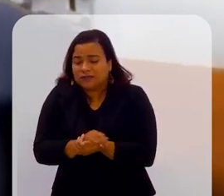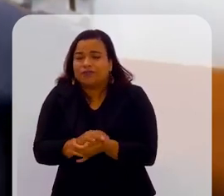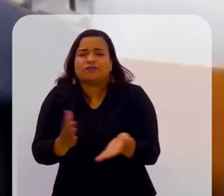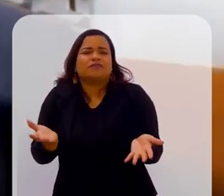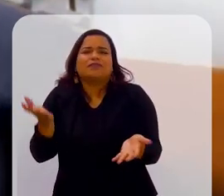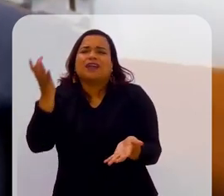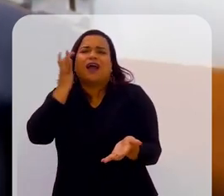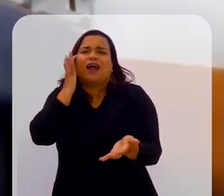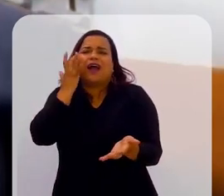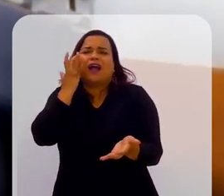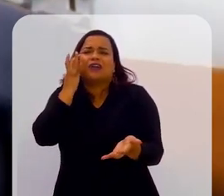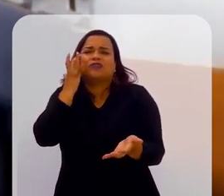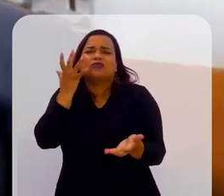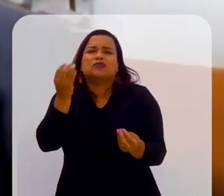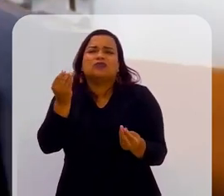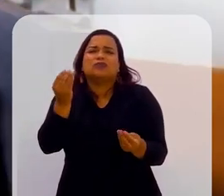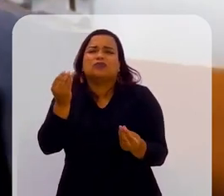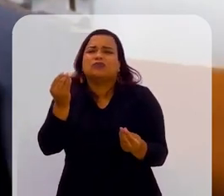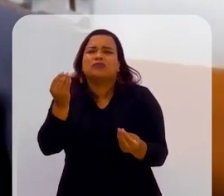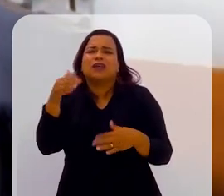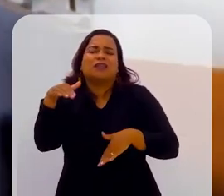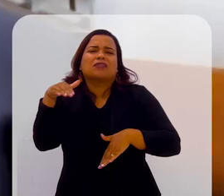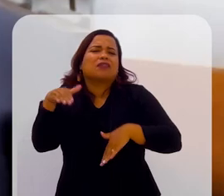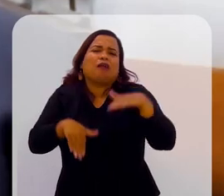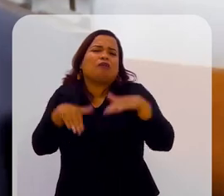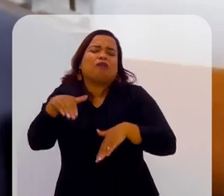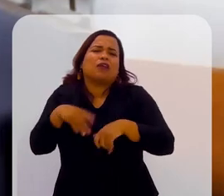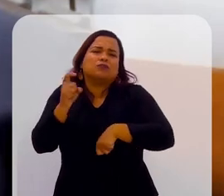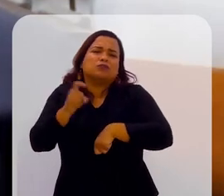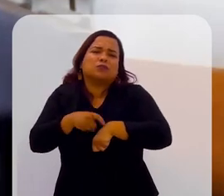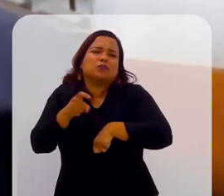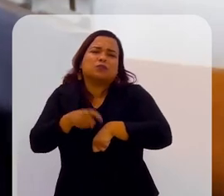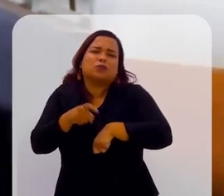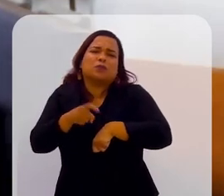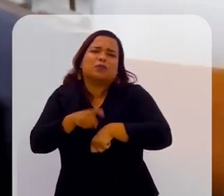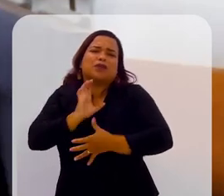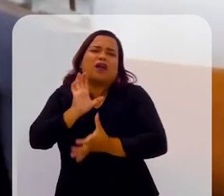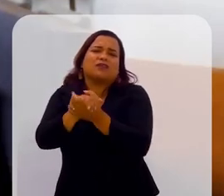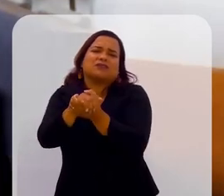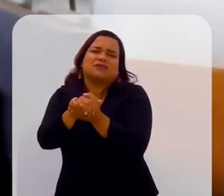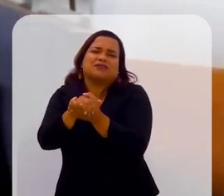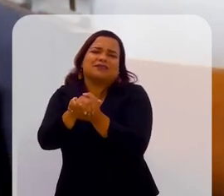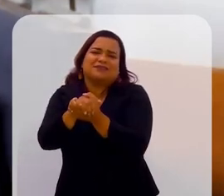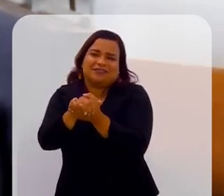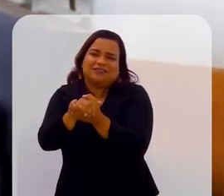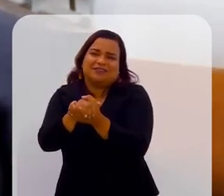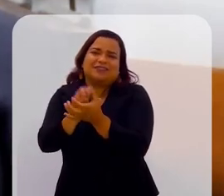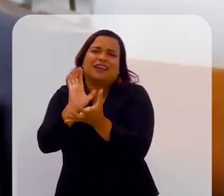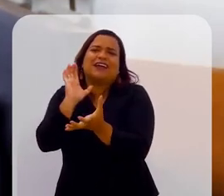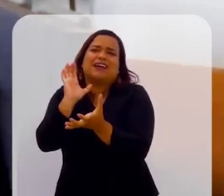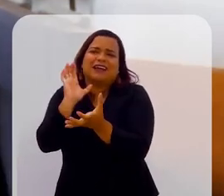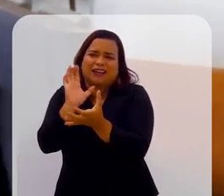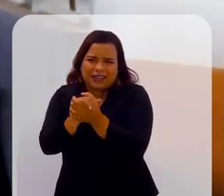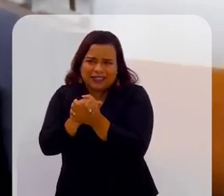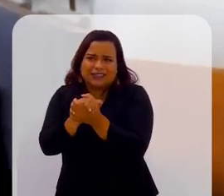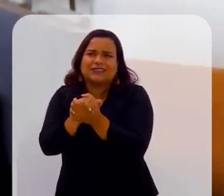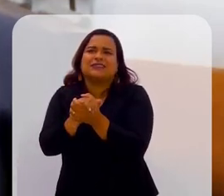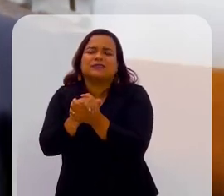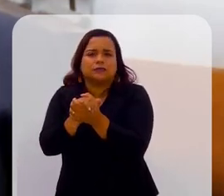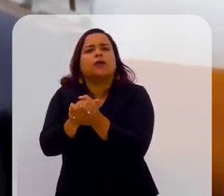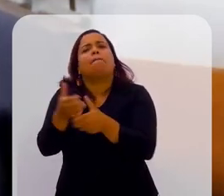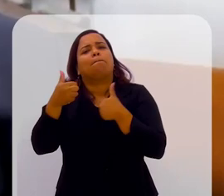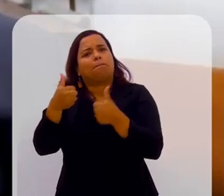O maior desafio na vida pessoal foi, vai lá, talvez um momento que eu me casei e a gente estava com uma situação